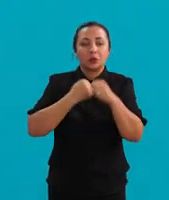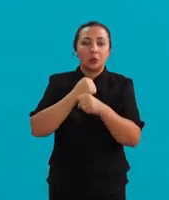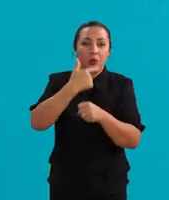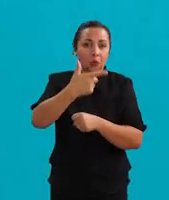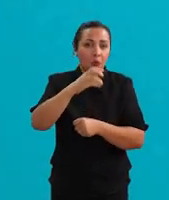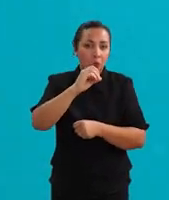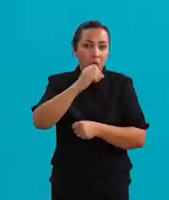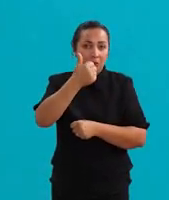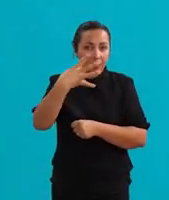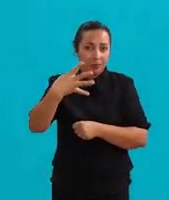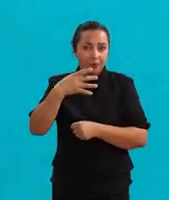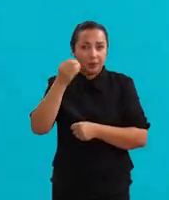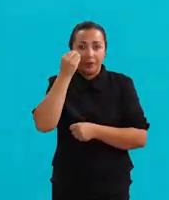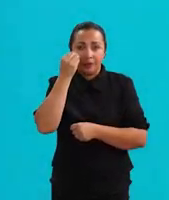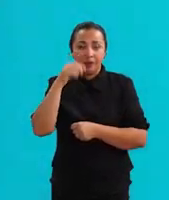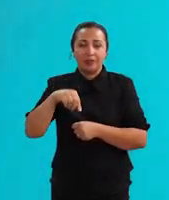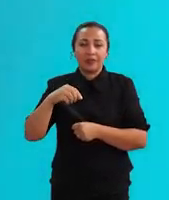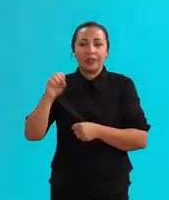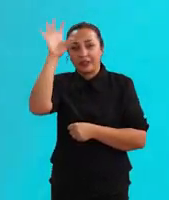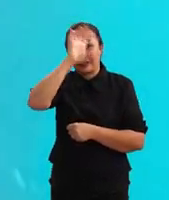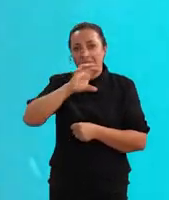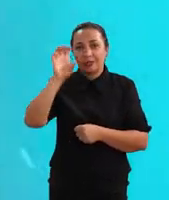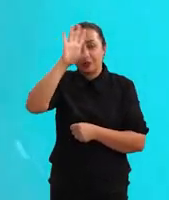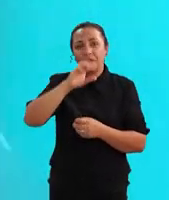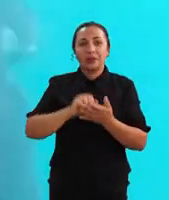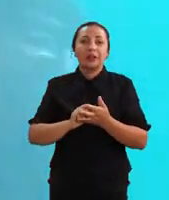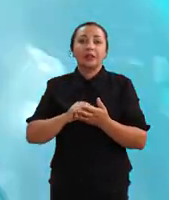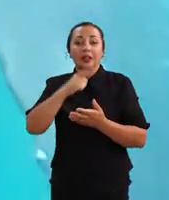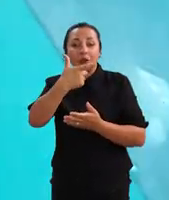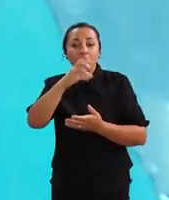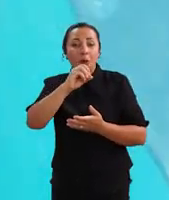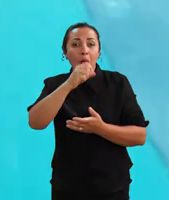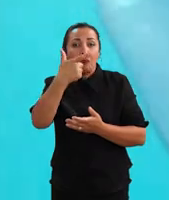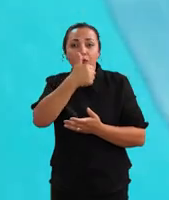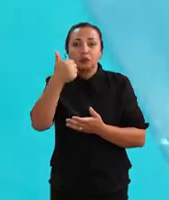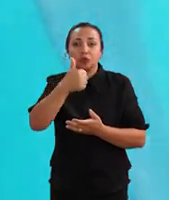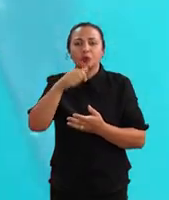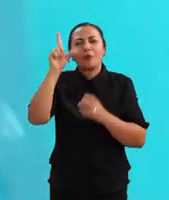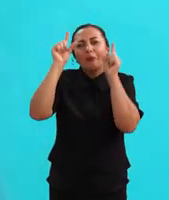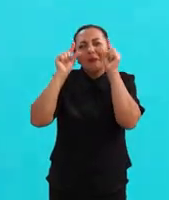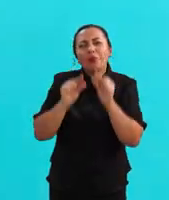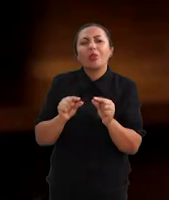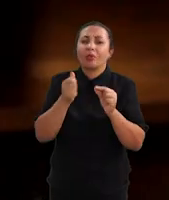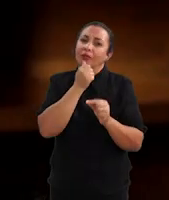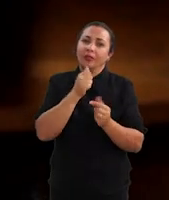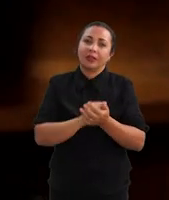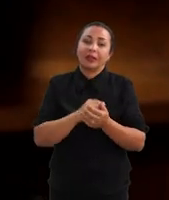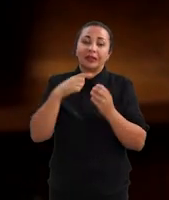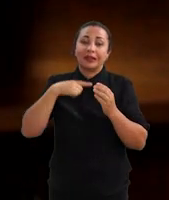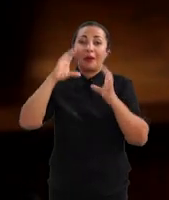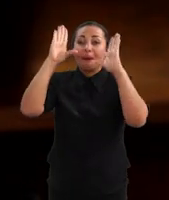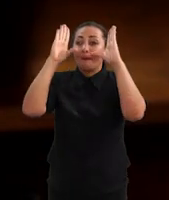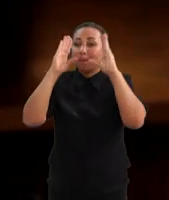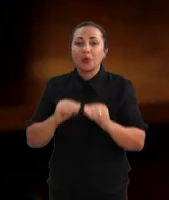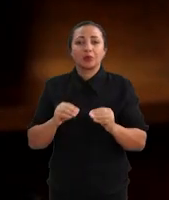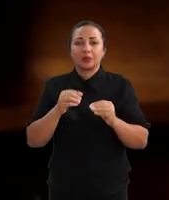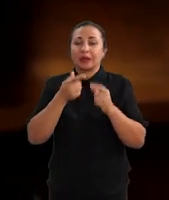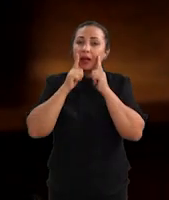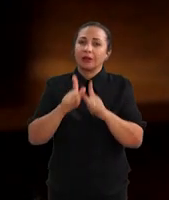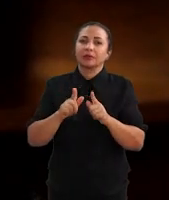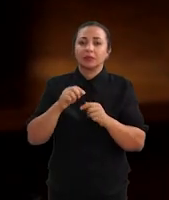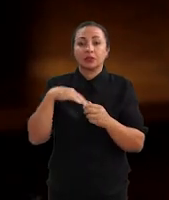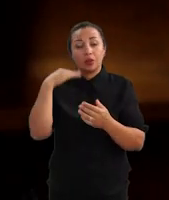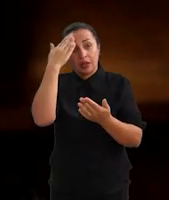menos baleias aqui na nossa região, e 2021 foi menor ainda. Então, teve essa queda muito acentuada. gente